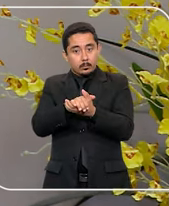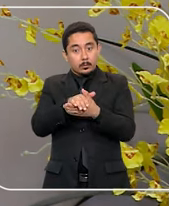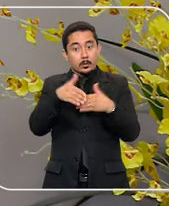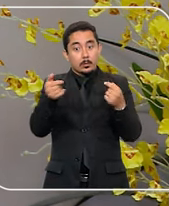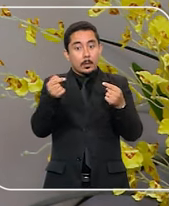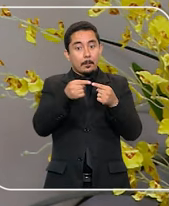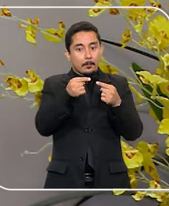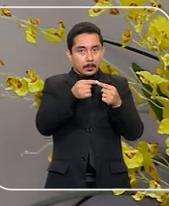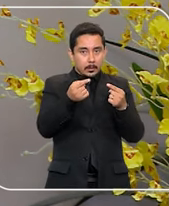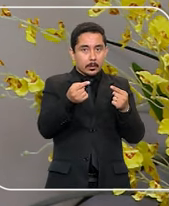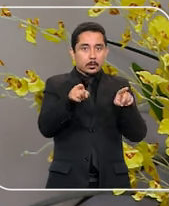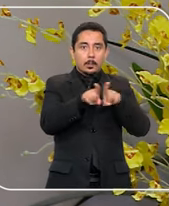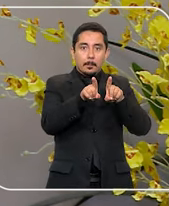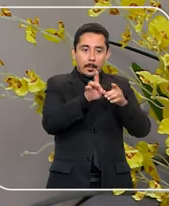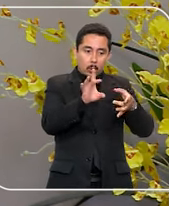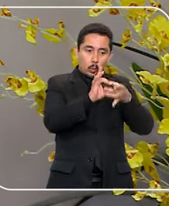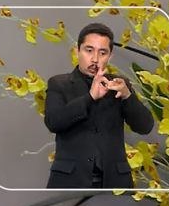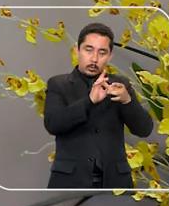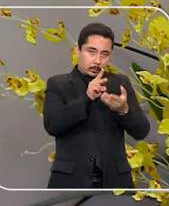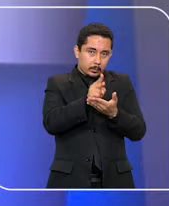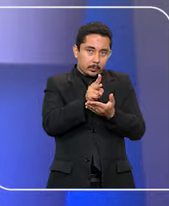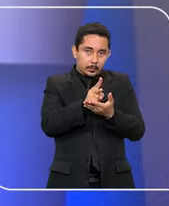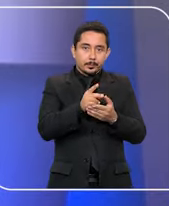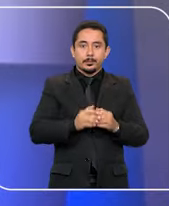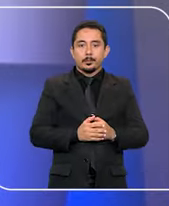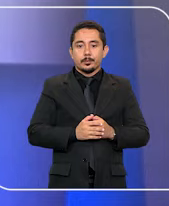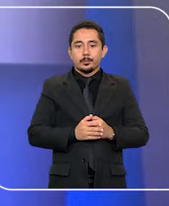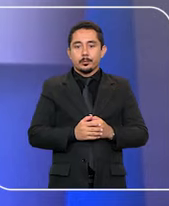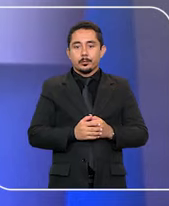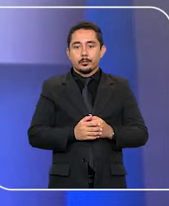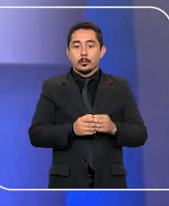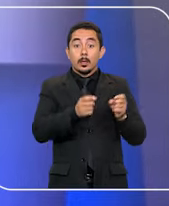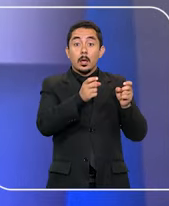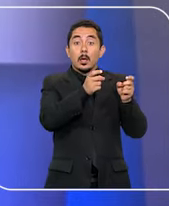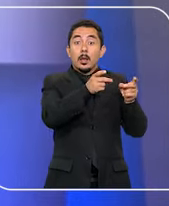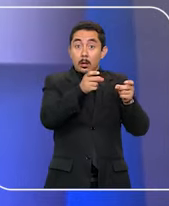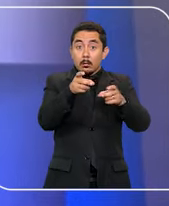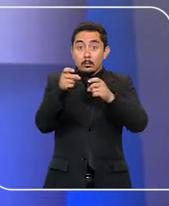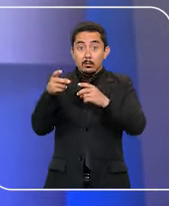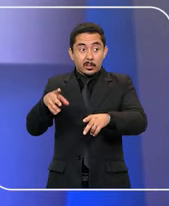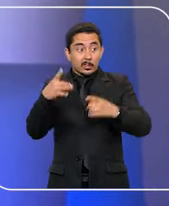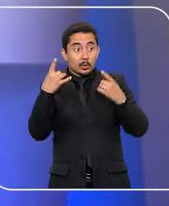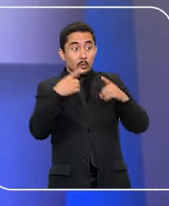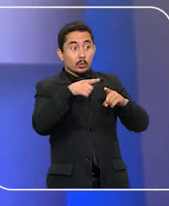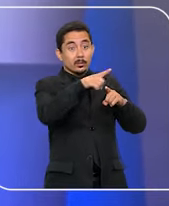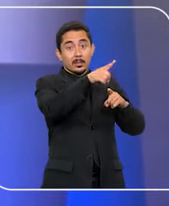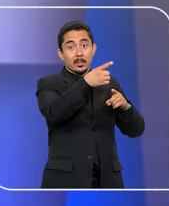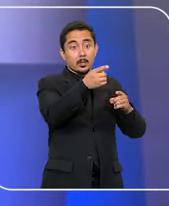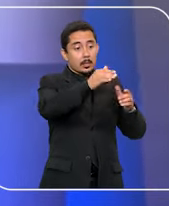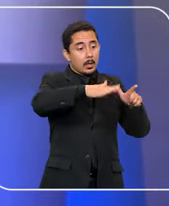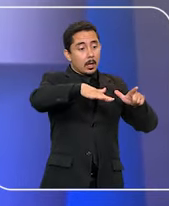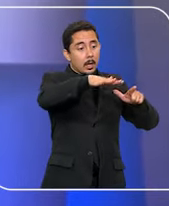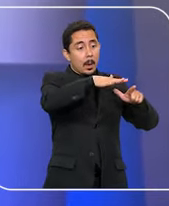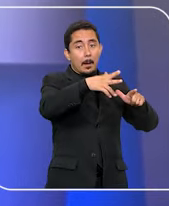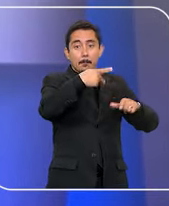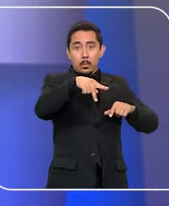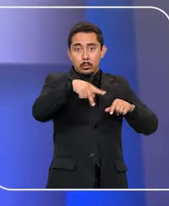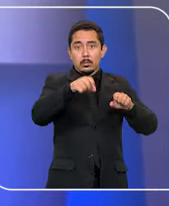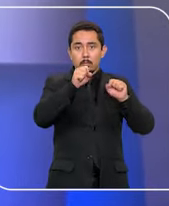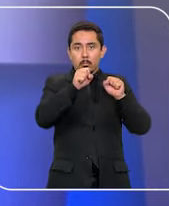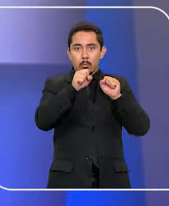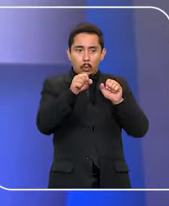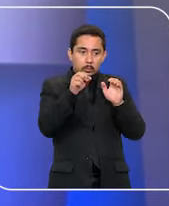que todo esse regramento aplica-se à união estável também. Comerciantes condenados por ocupação de área pública em Brasília